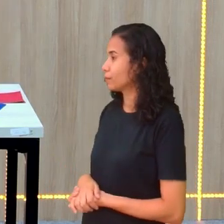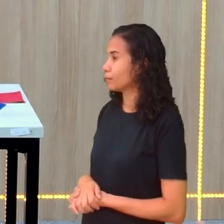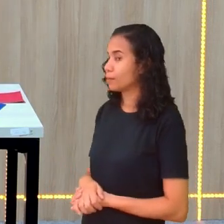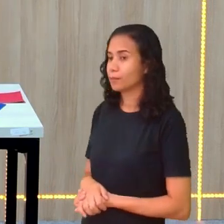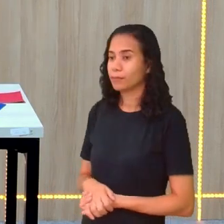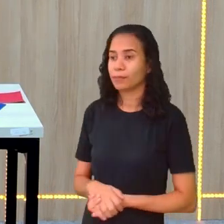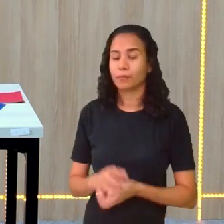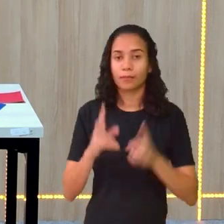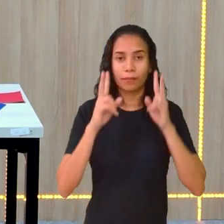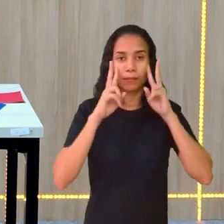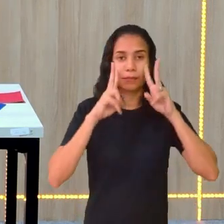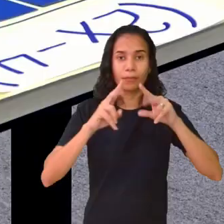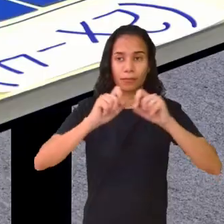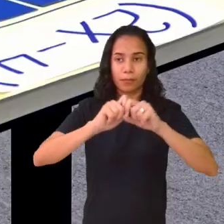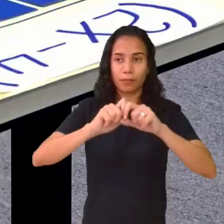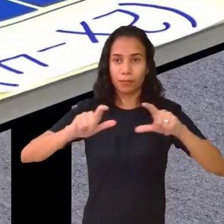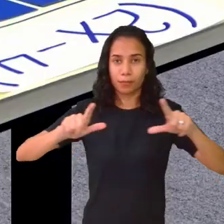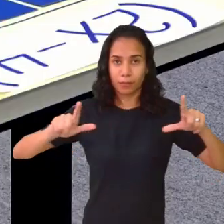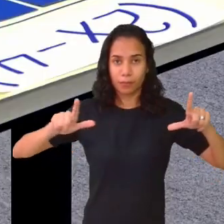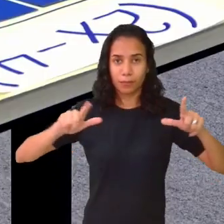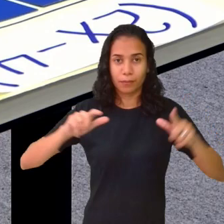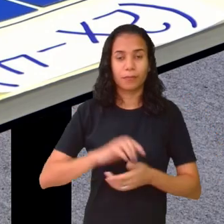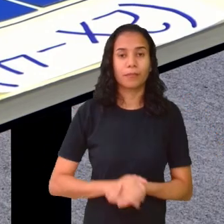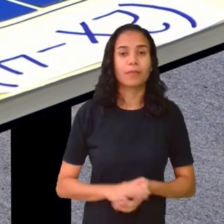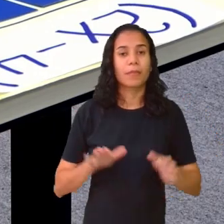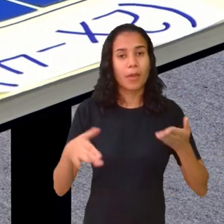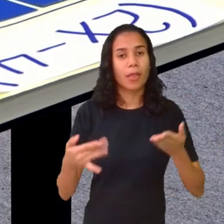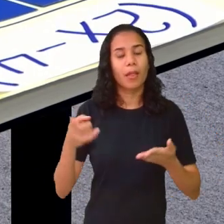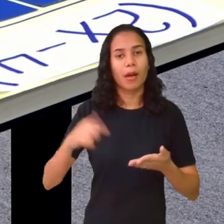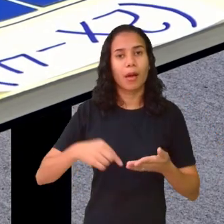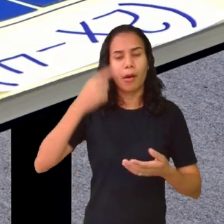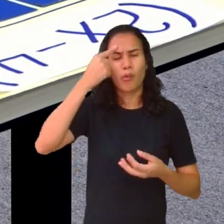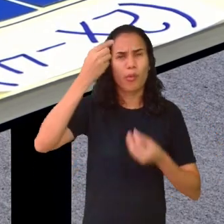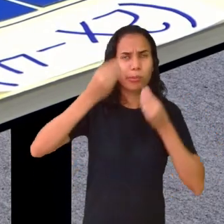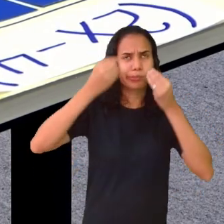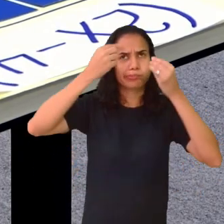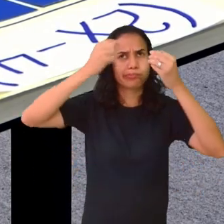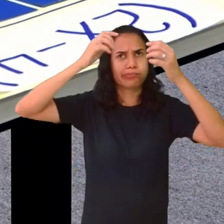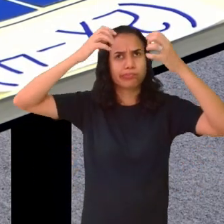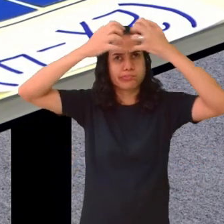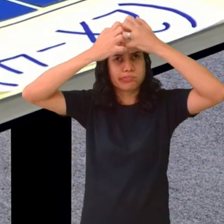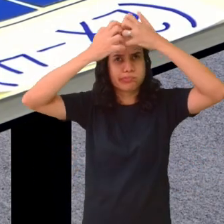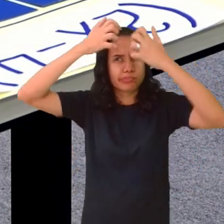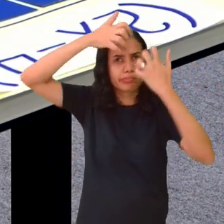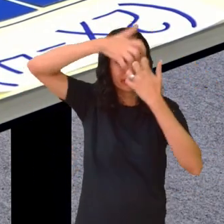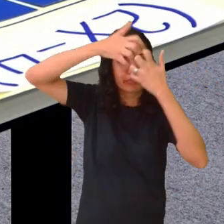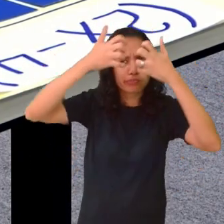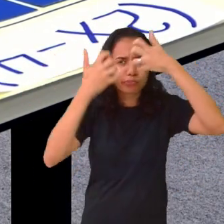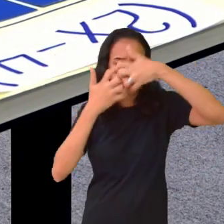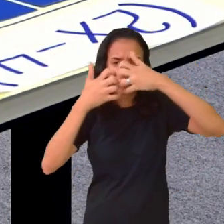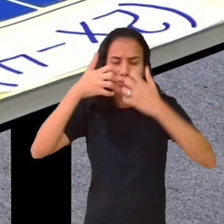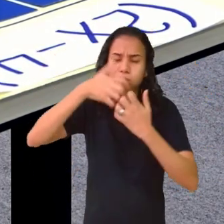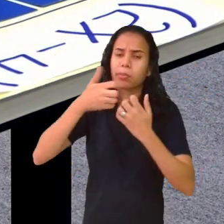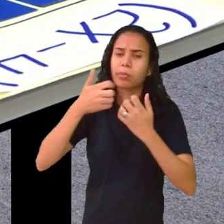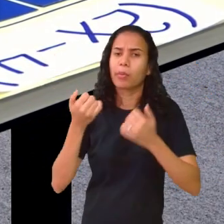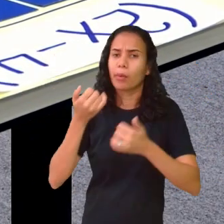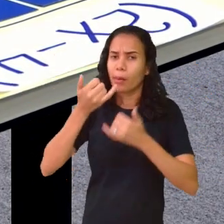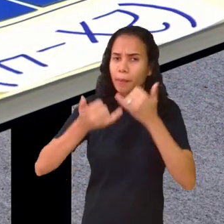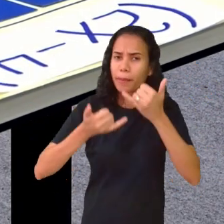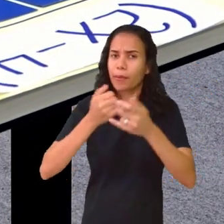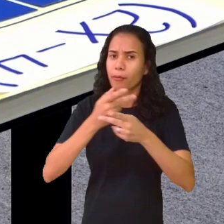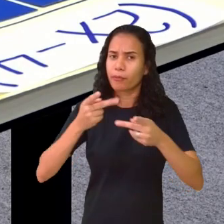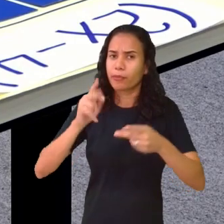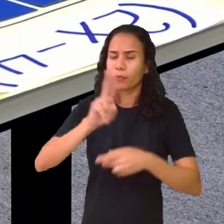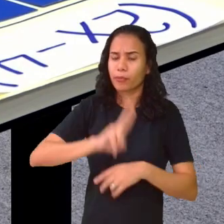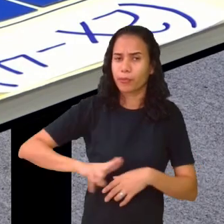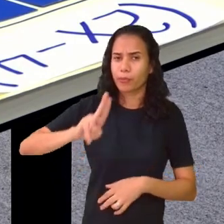Dá um zoom aqui. Então, isso é um quebra-cabeça. Isso é uma brincadeira que vocês vão manipulando.